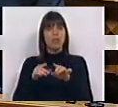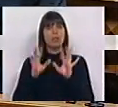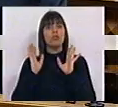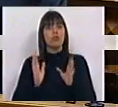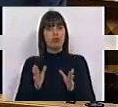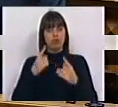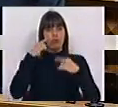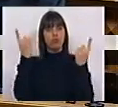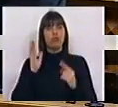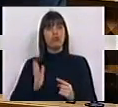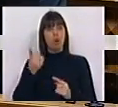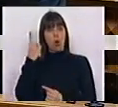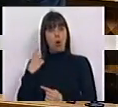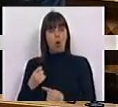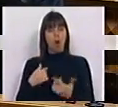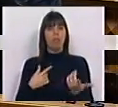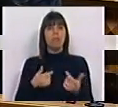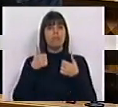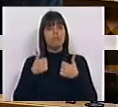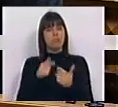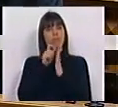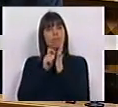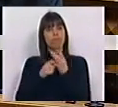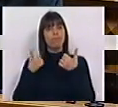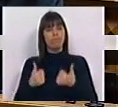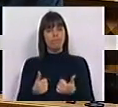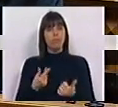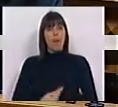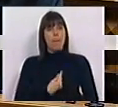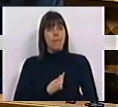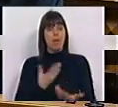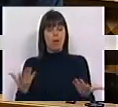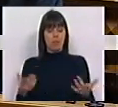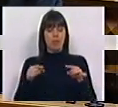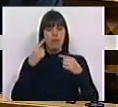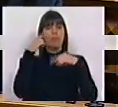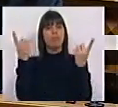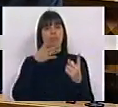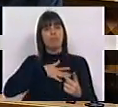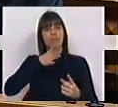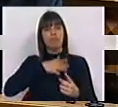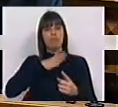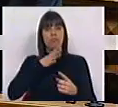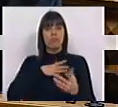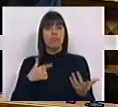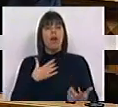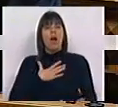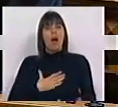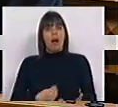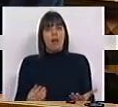como já tínhamos anunciado ontem. Tomamos boas notas da preocupação que aqui nos transmite e